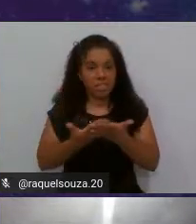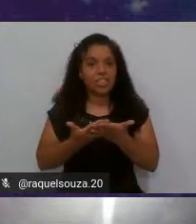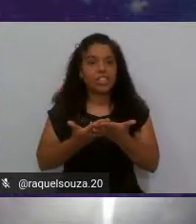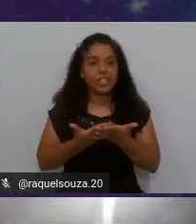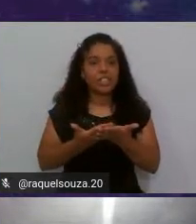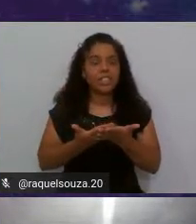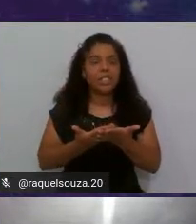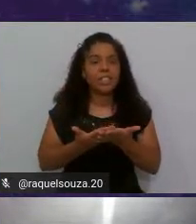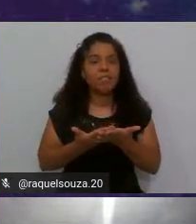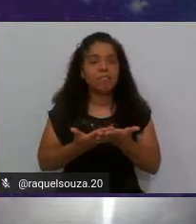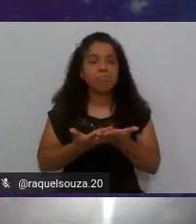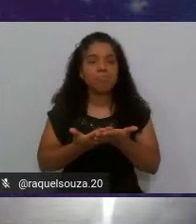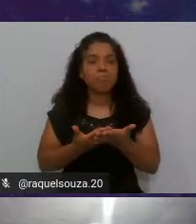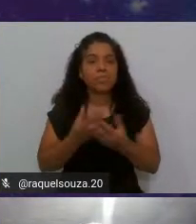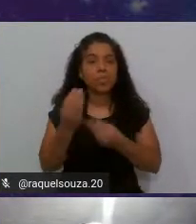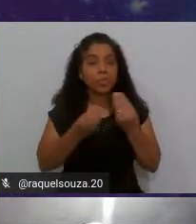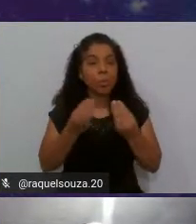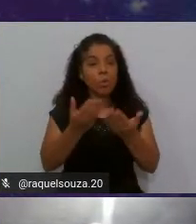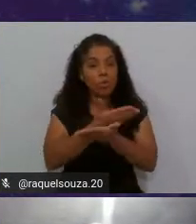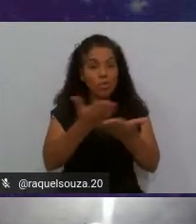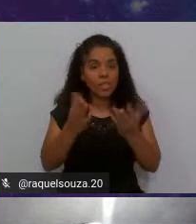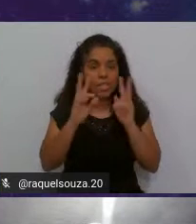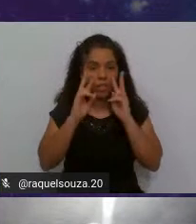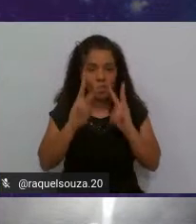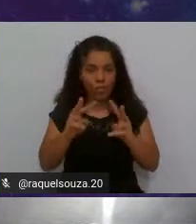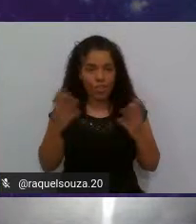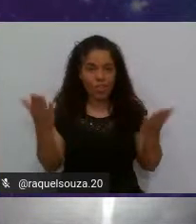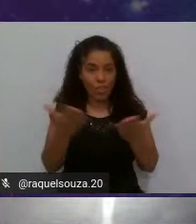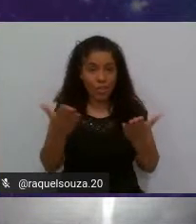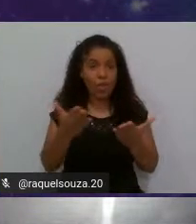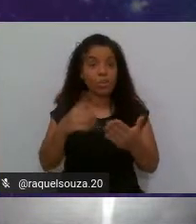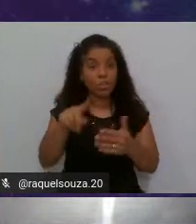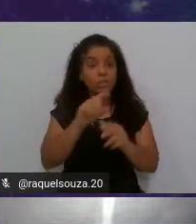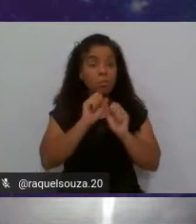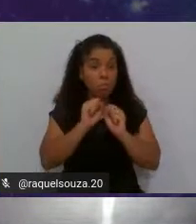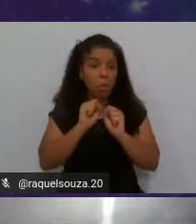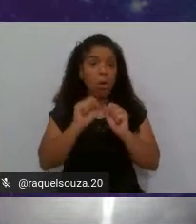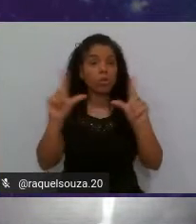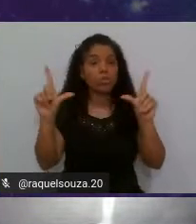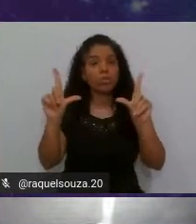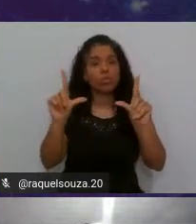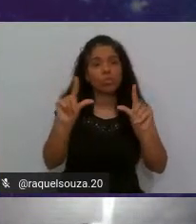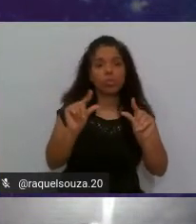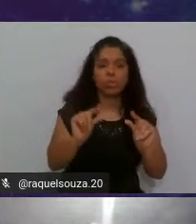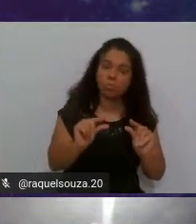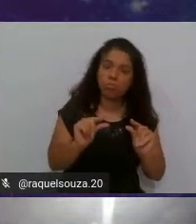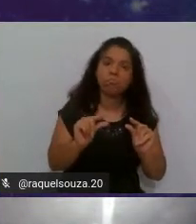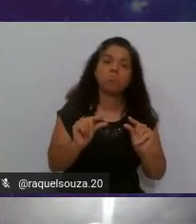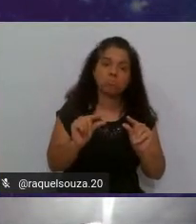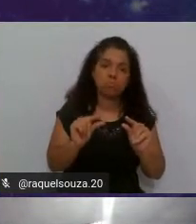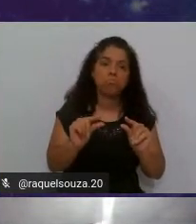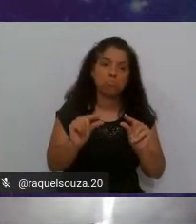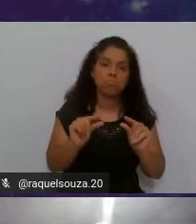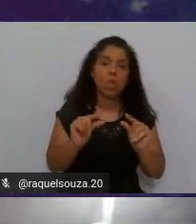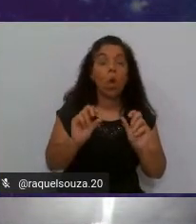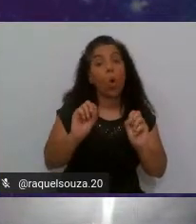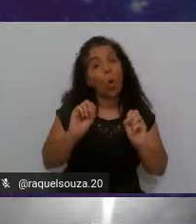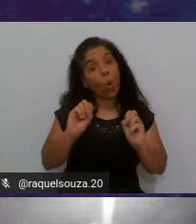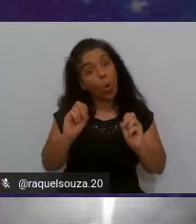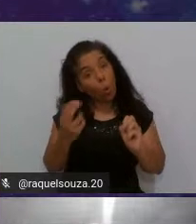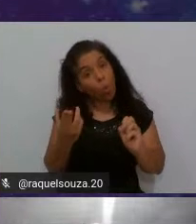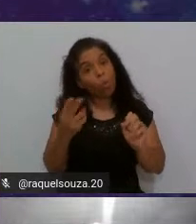com o que vocês vão ver hoje isso pode diminuir pode ou então